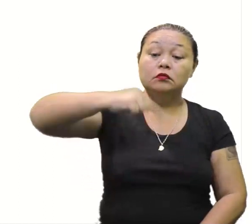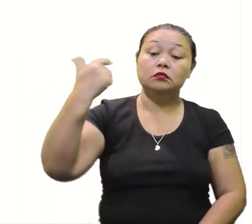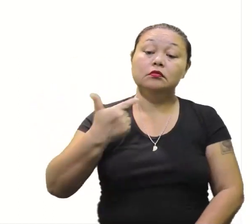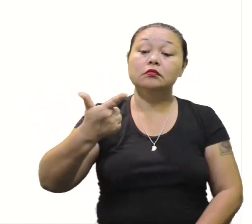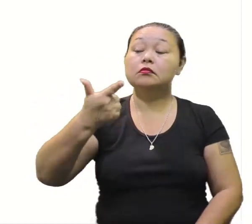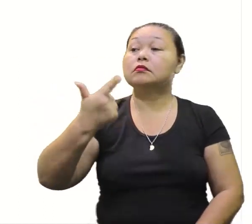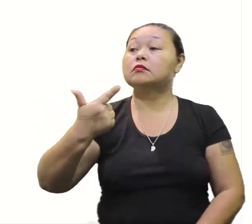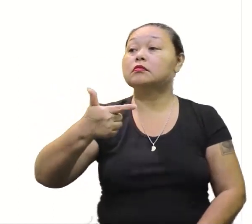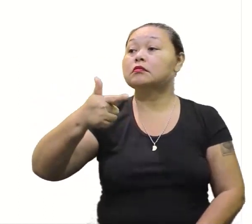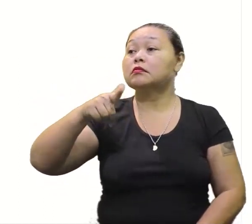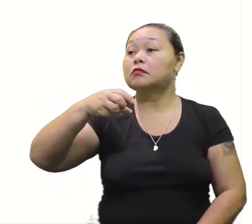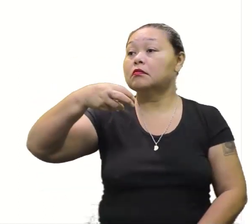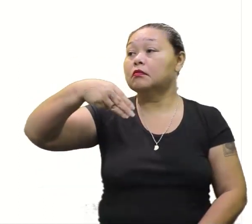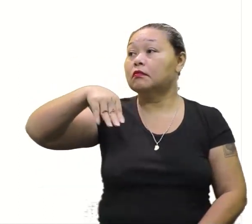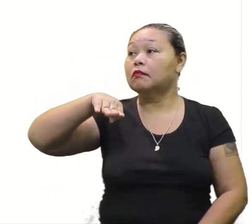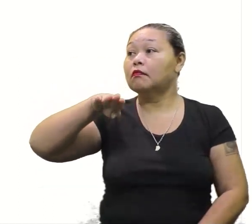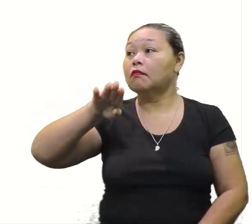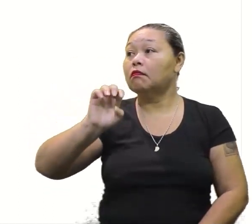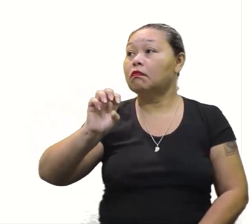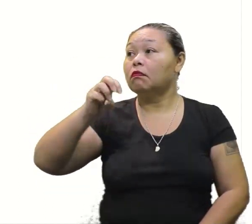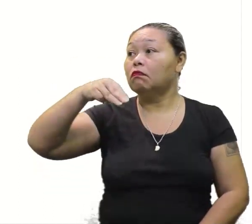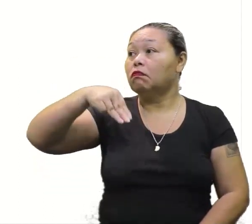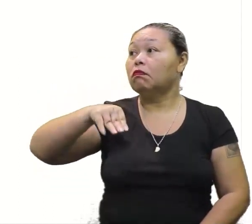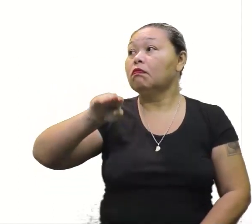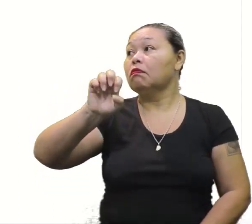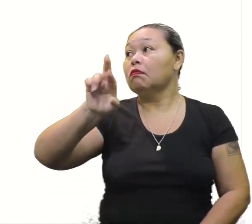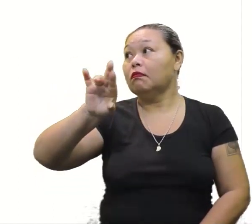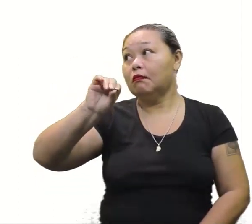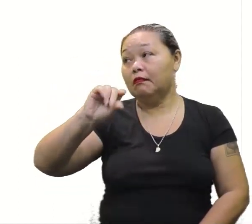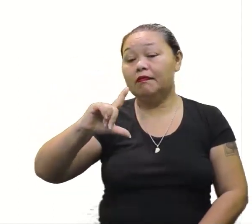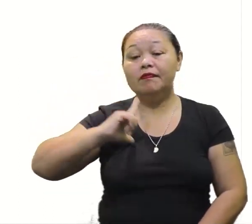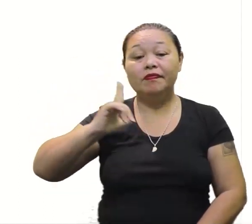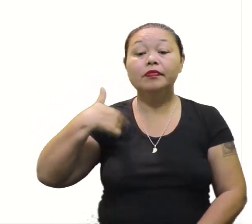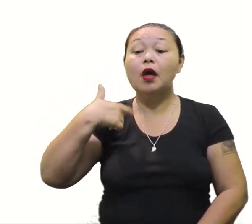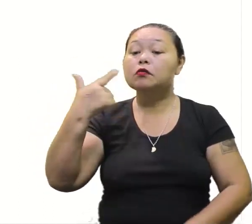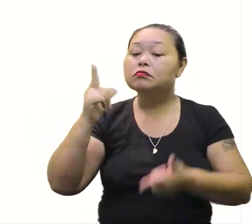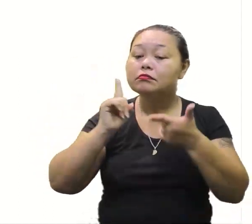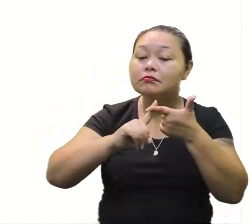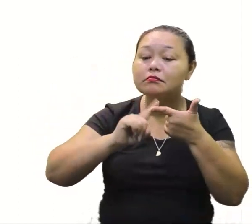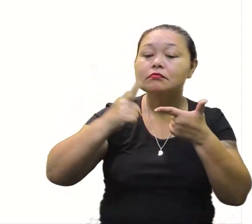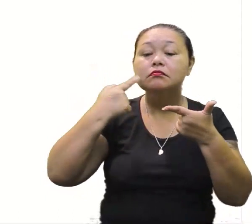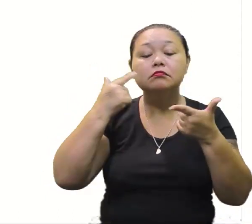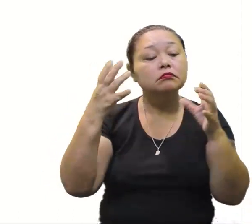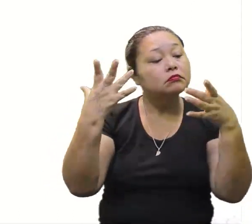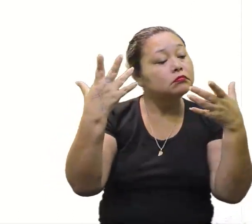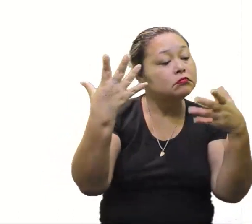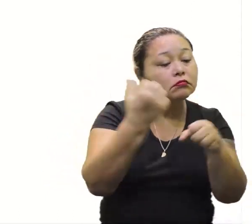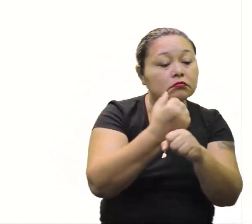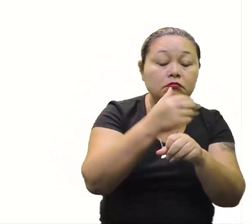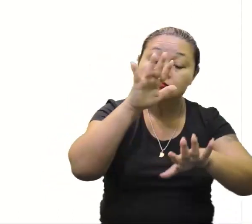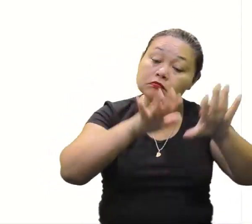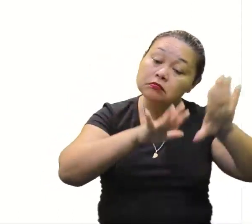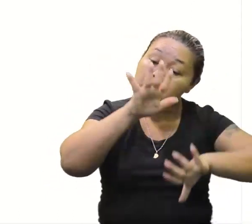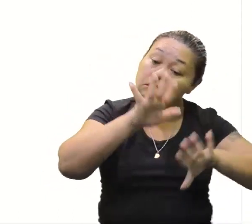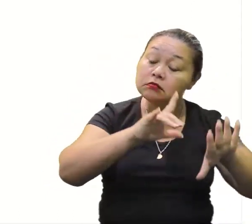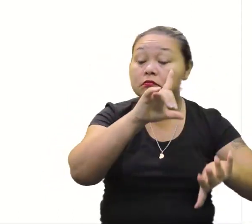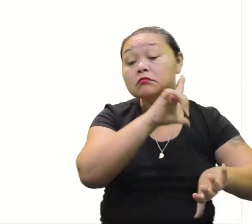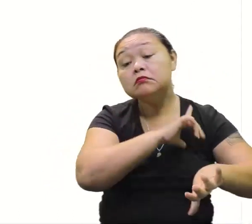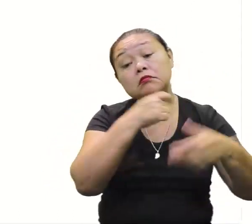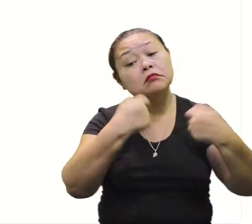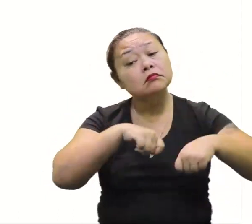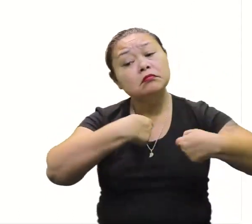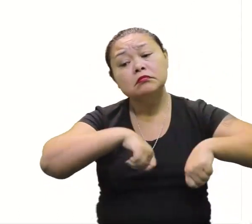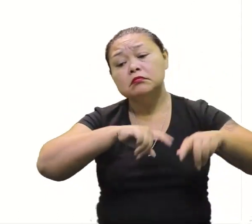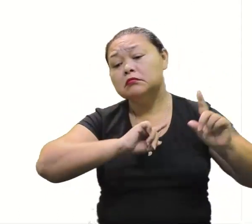no segundo membro. No segundo momento, a gente resolve as operações necessárias em cada membro, né? Às vezes, tem momentos que nem